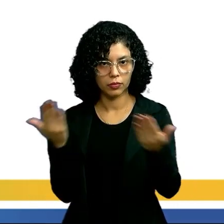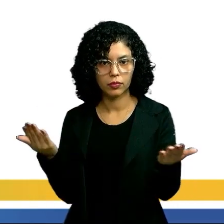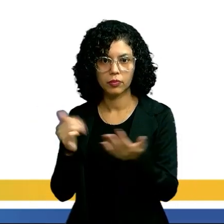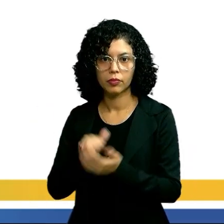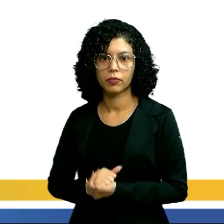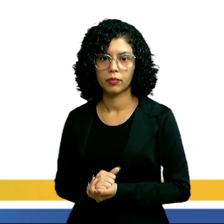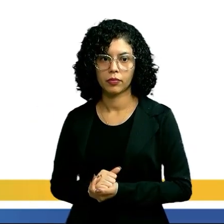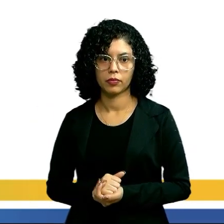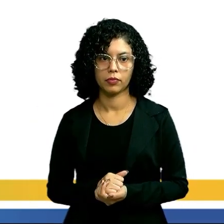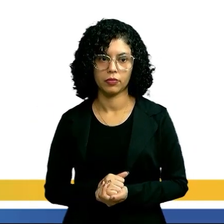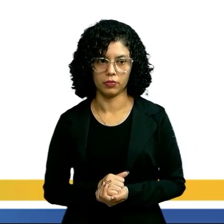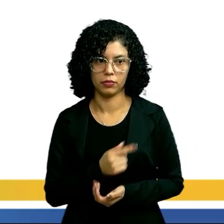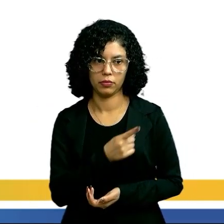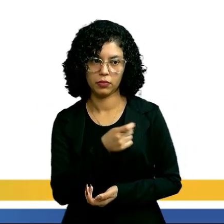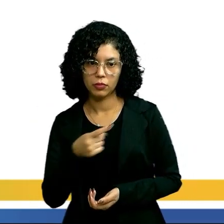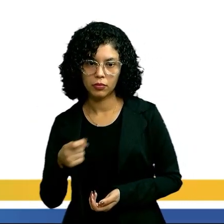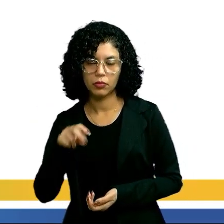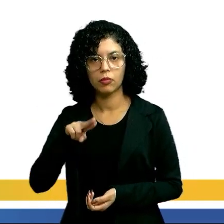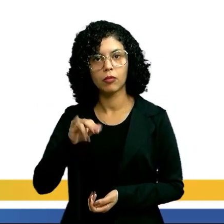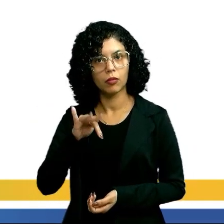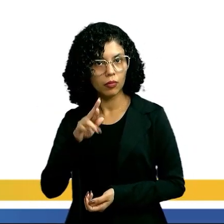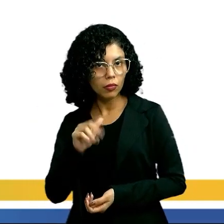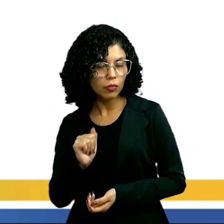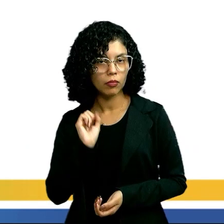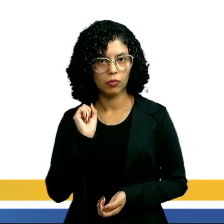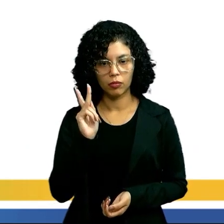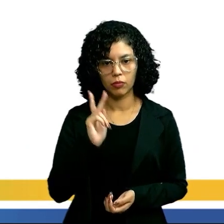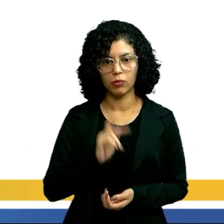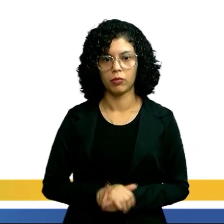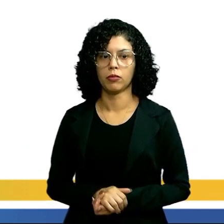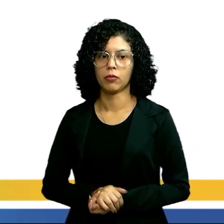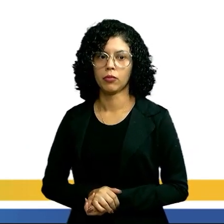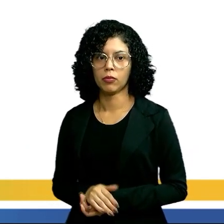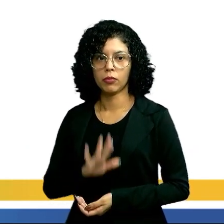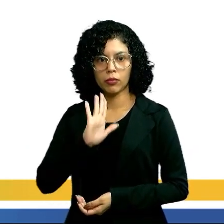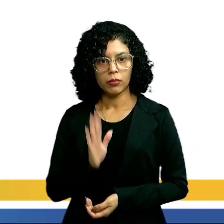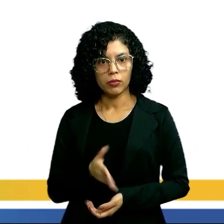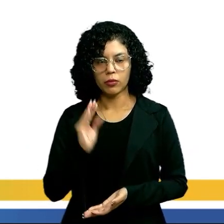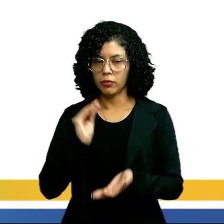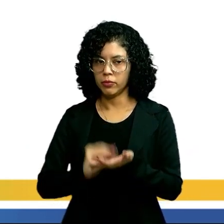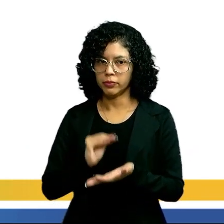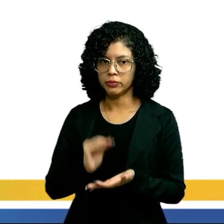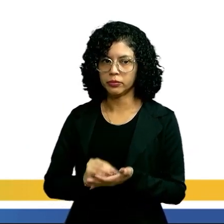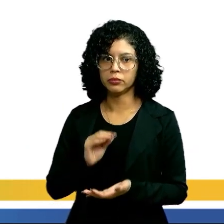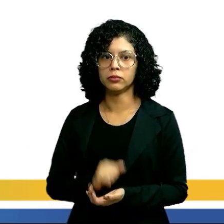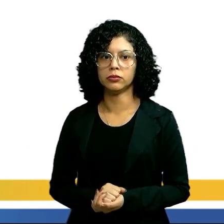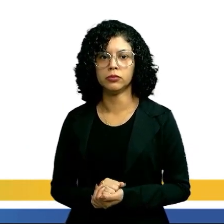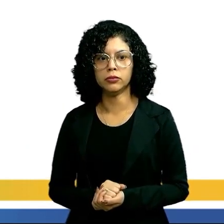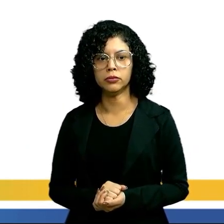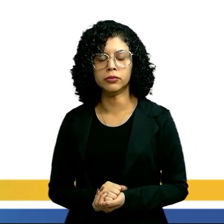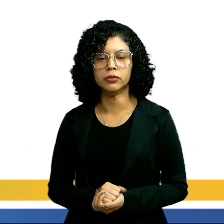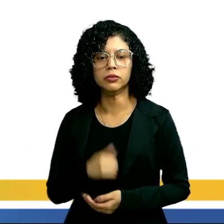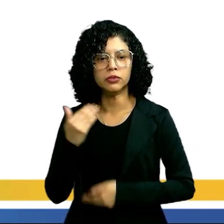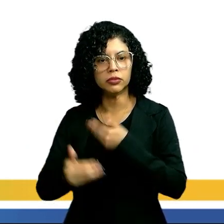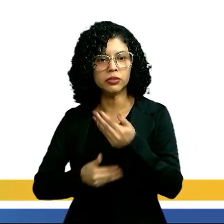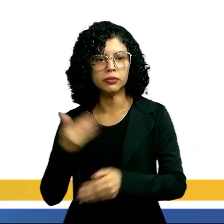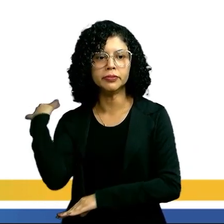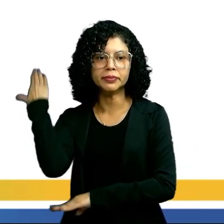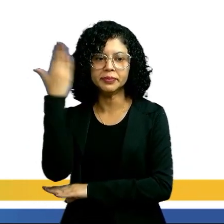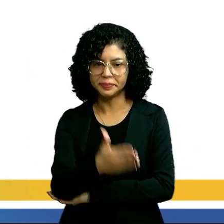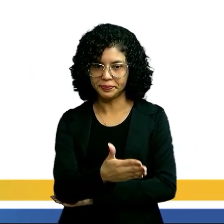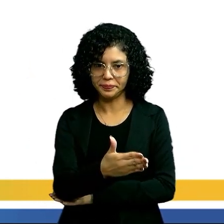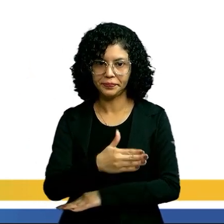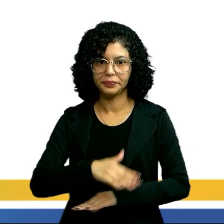Então, a larva é chamada de nínfa nos insetos, tá? Já na ausência da fase larval, o